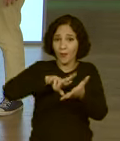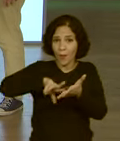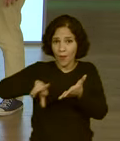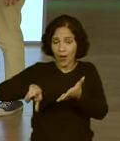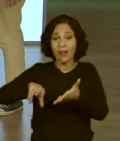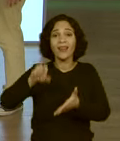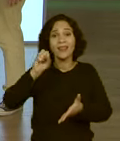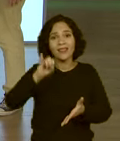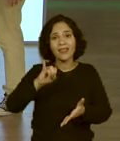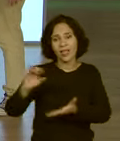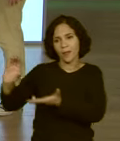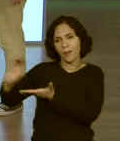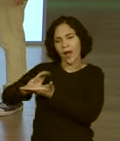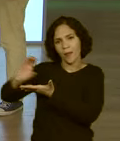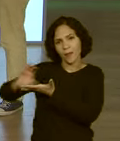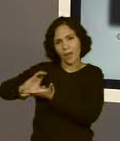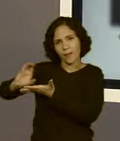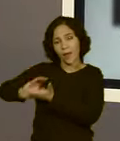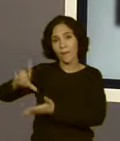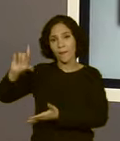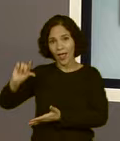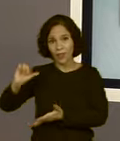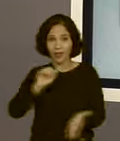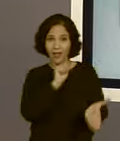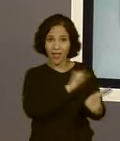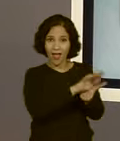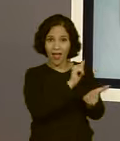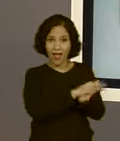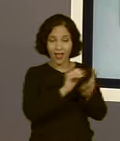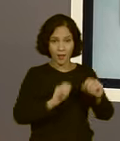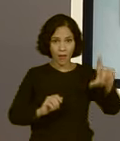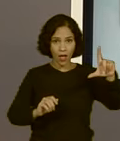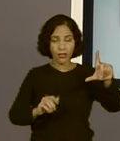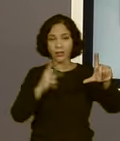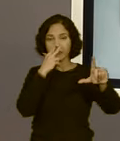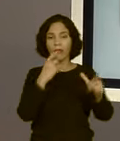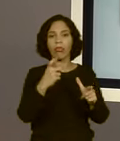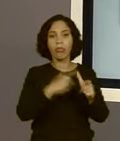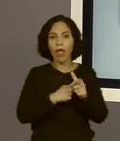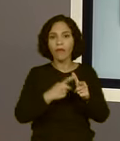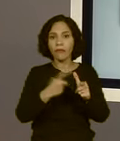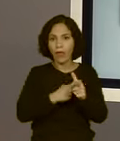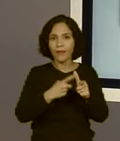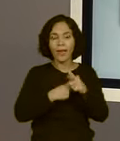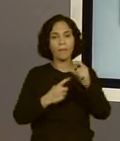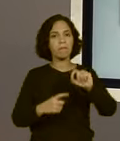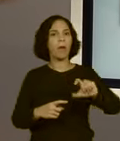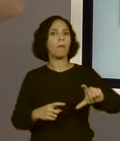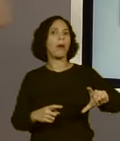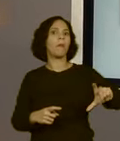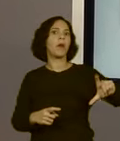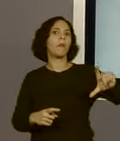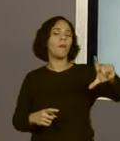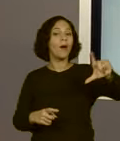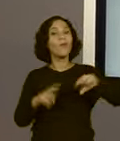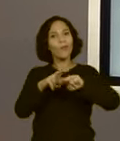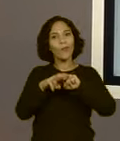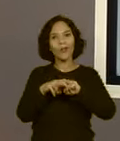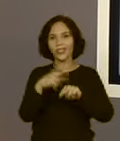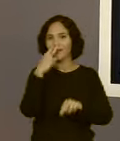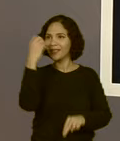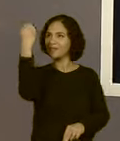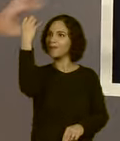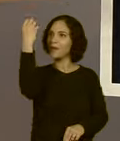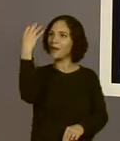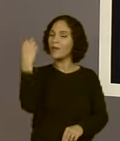recebe, ela fica endividada e a tendência é ela entrar numa bola de neve. Então, esse é o cuidado aqui, por isso tem um sinalzinho vermelho,